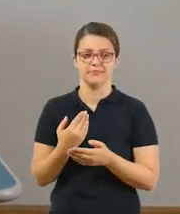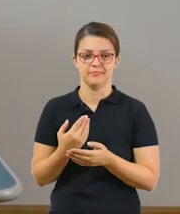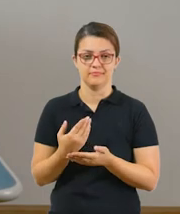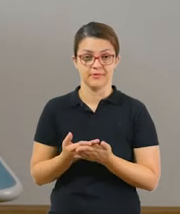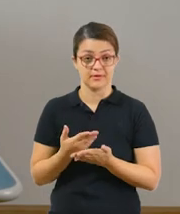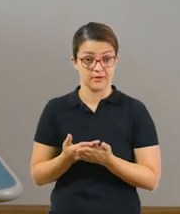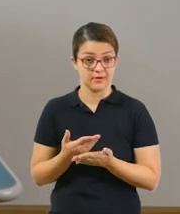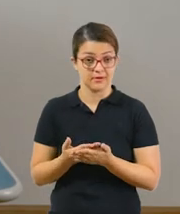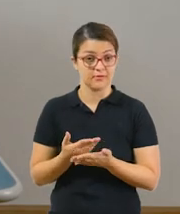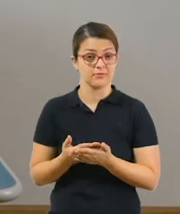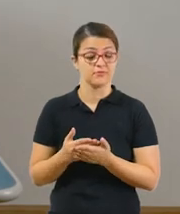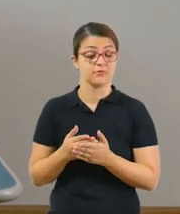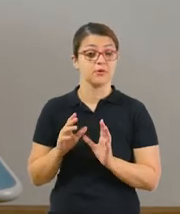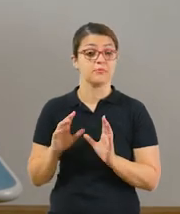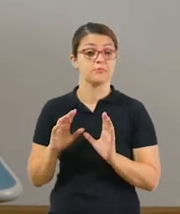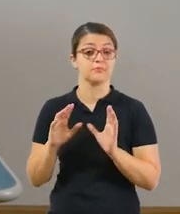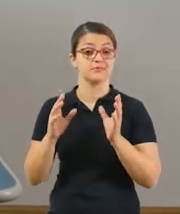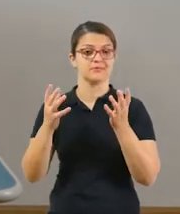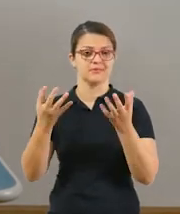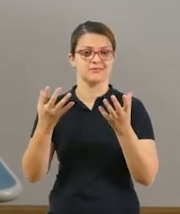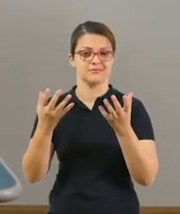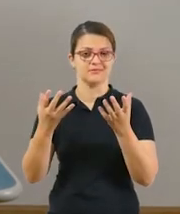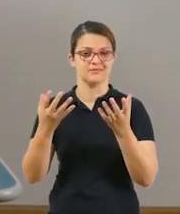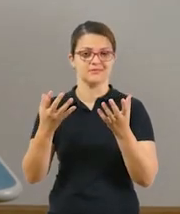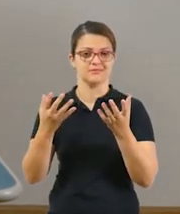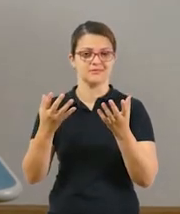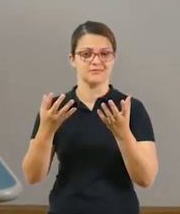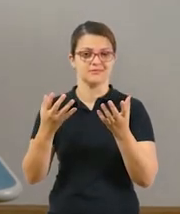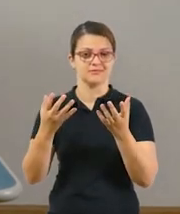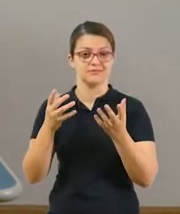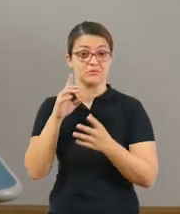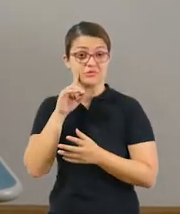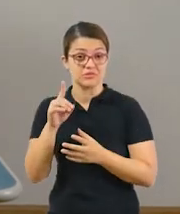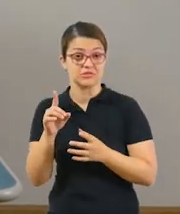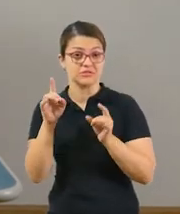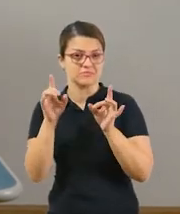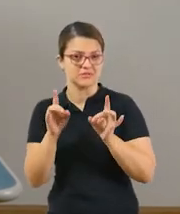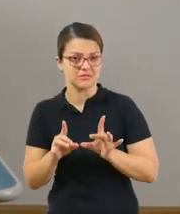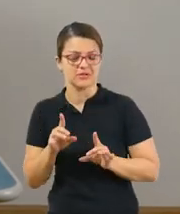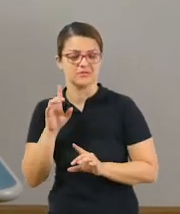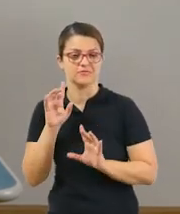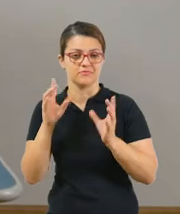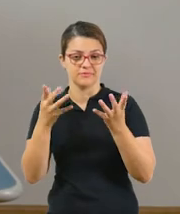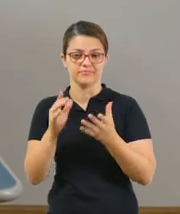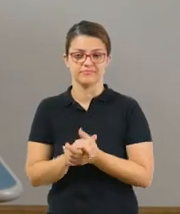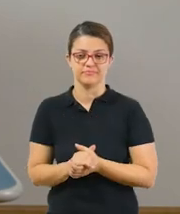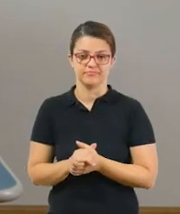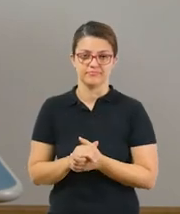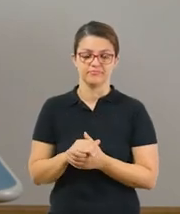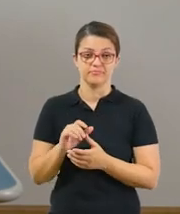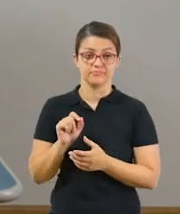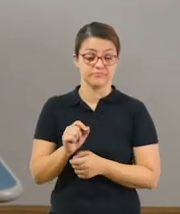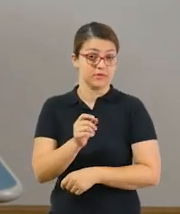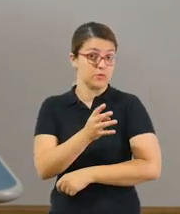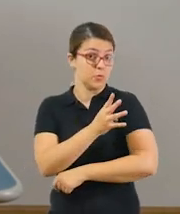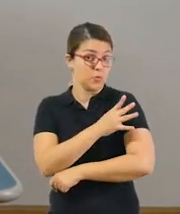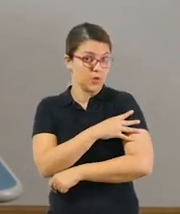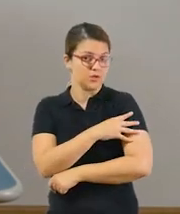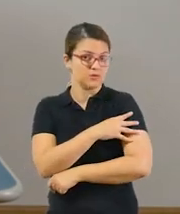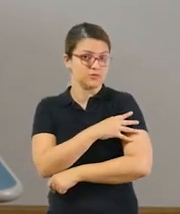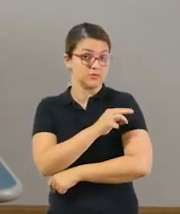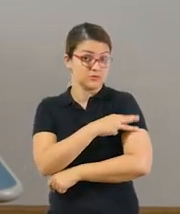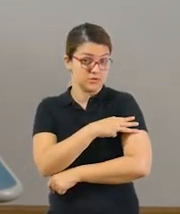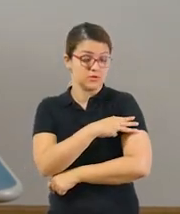comemorativas. E, nessa semana, nós vamos continuar falando um pouquinho delas, ok? Essas são as lições do terceiro,